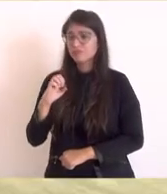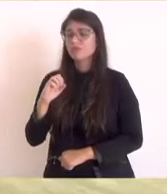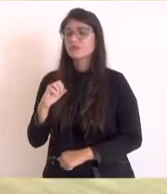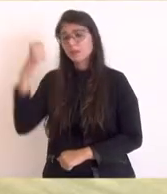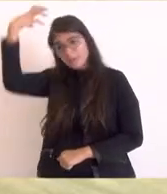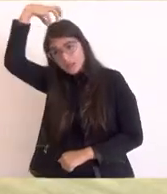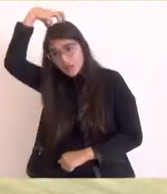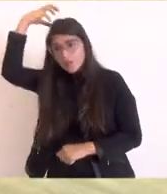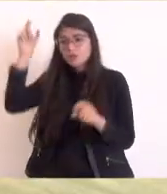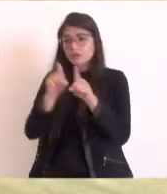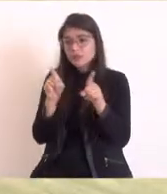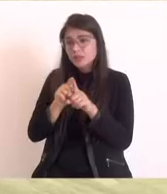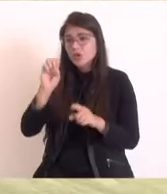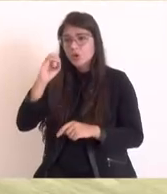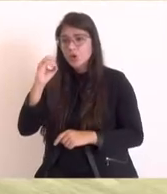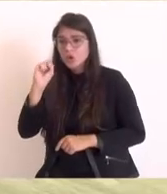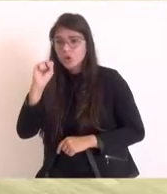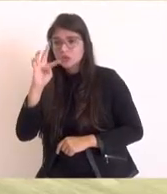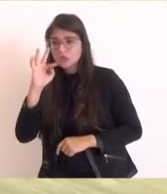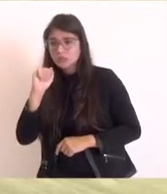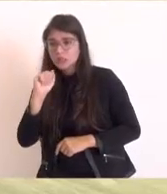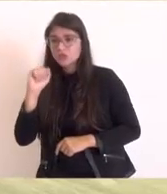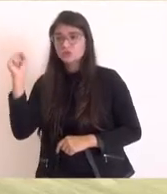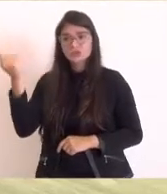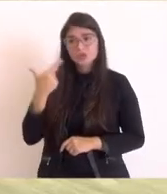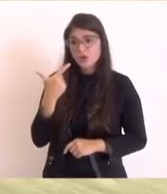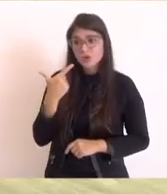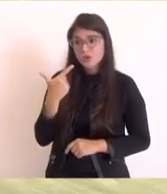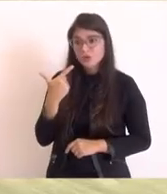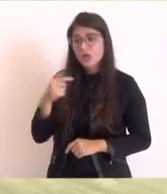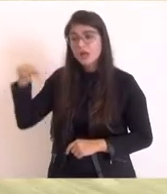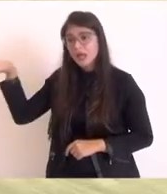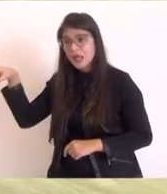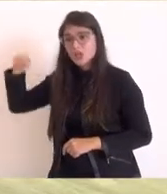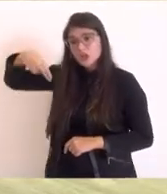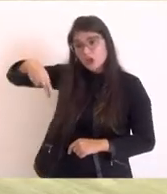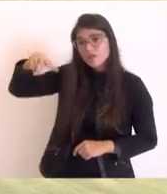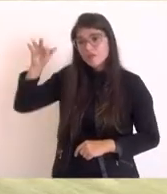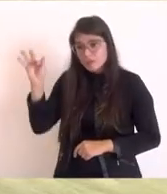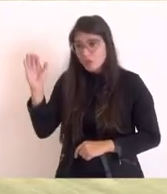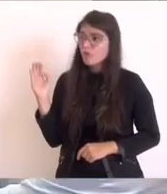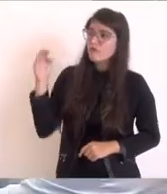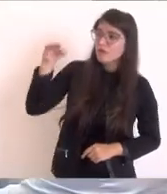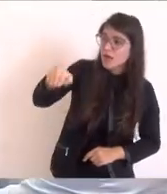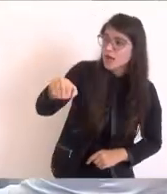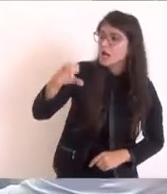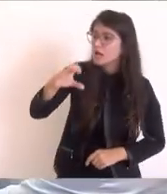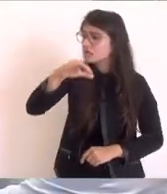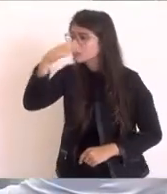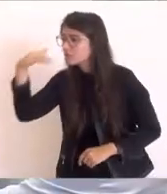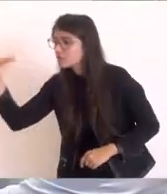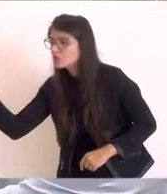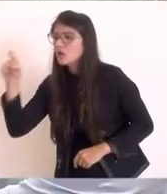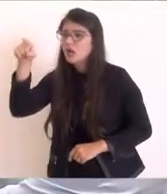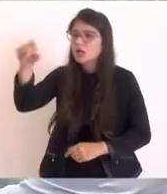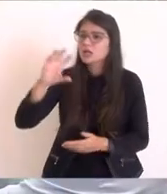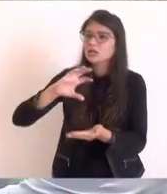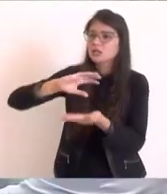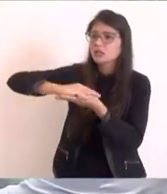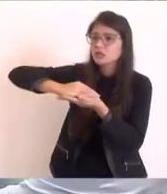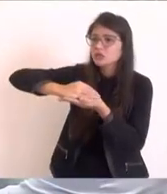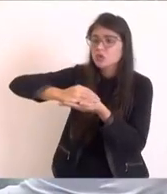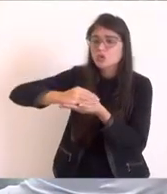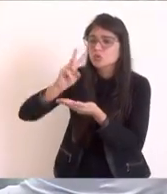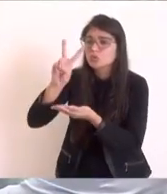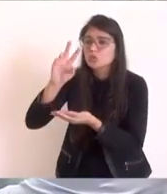Essa estrada, ela sai de Nova Friburgo, passa por Casimiro de Abreu, vai a Rio das Ostras e liga duas importantes